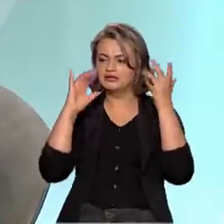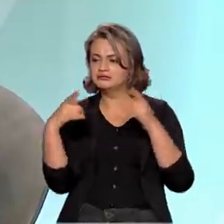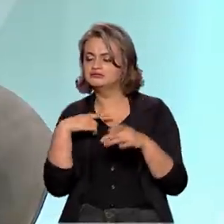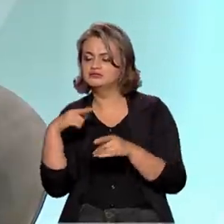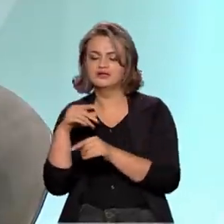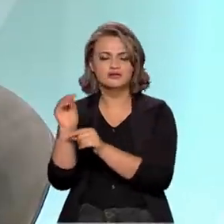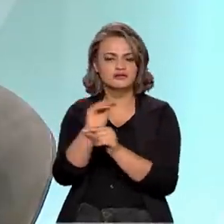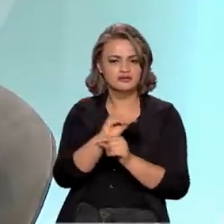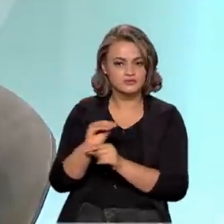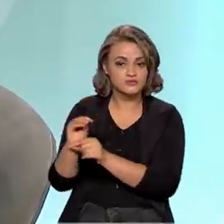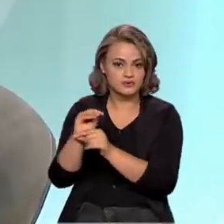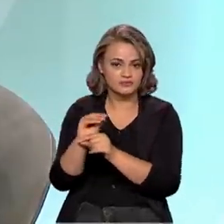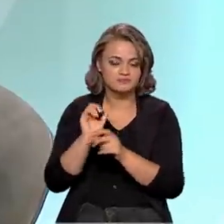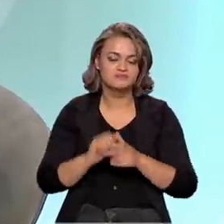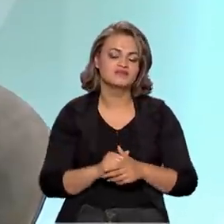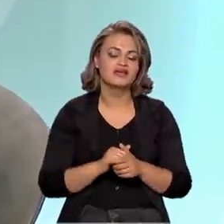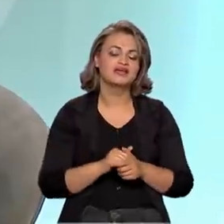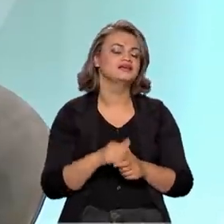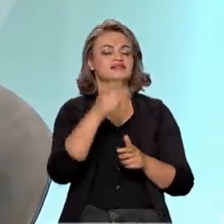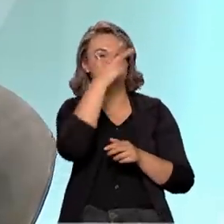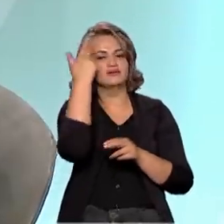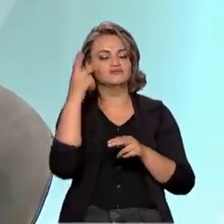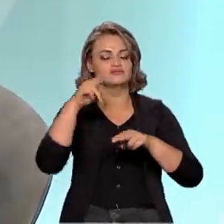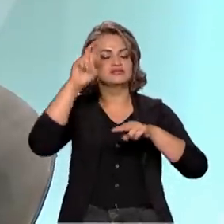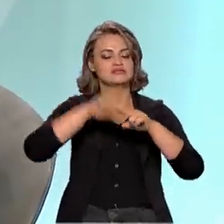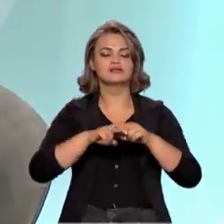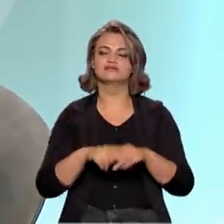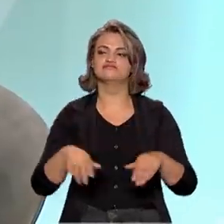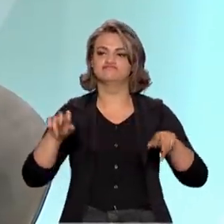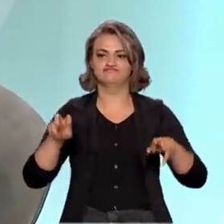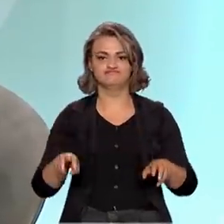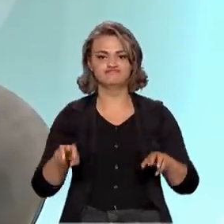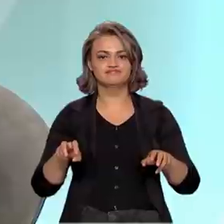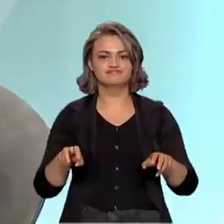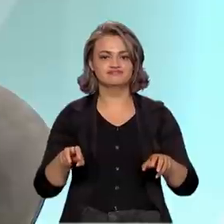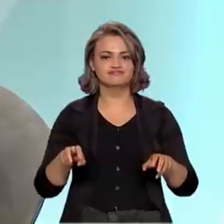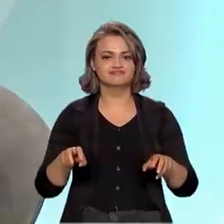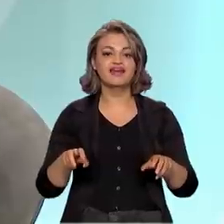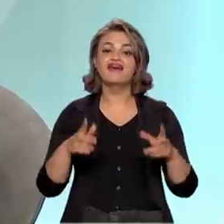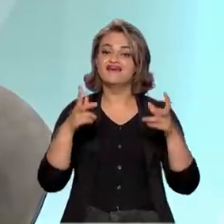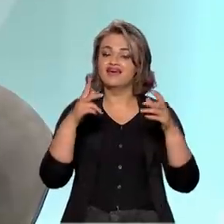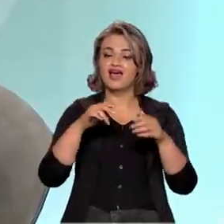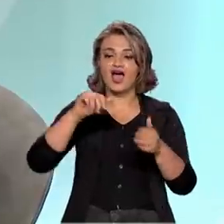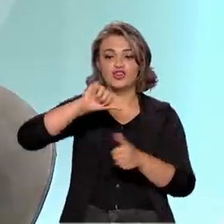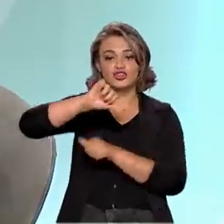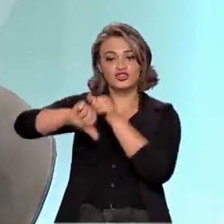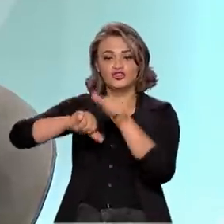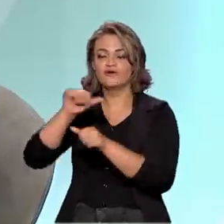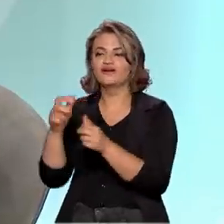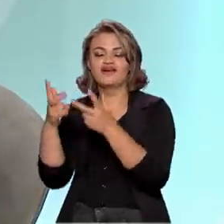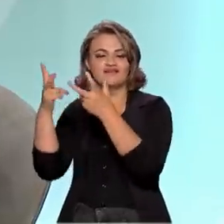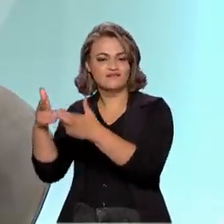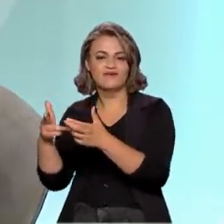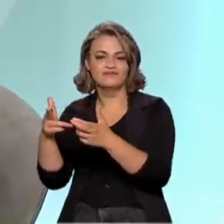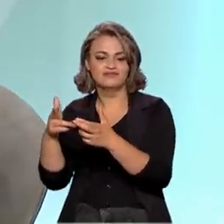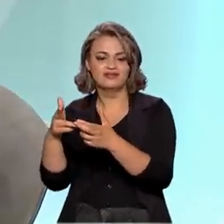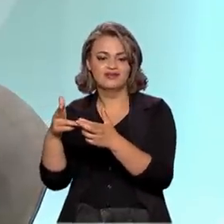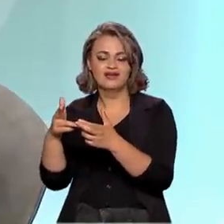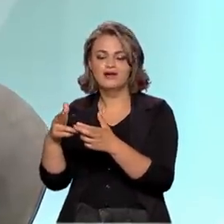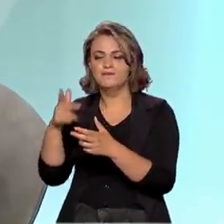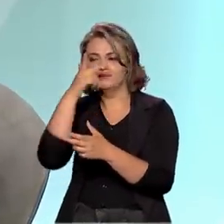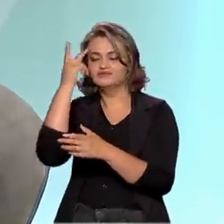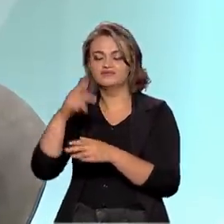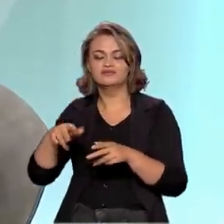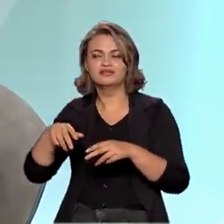pilotam o avião. E tem os passageiros. Mesma coisa nesses voos comerciais, vai ter os passageiros, que obviamente não tem que pilotar ou resolver